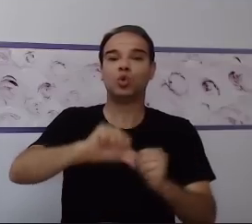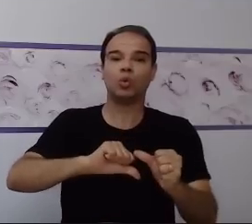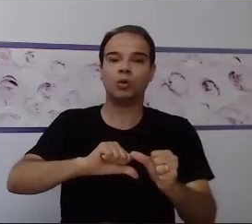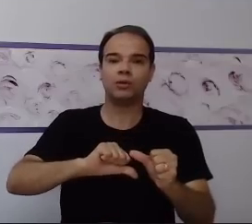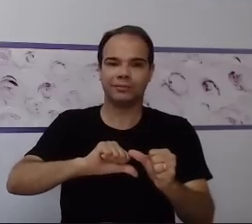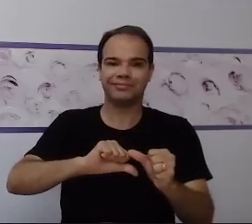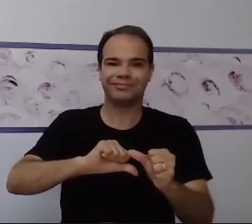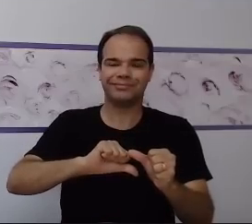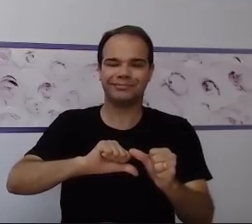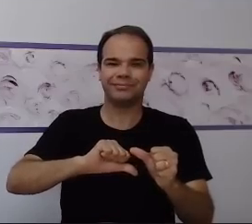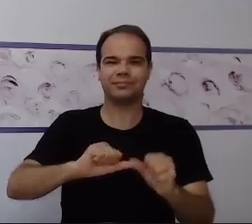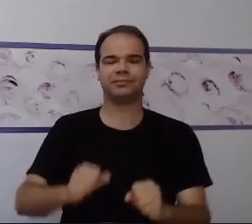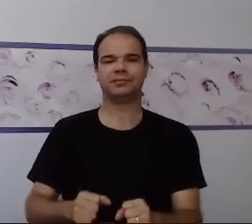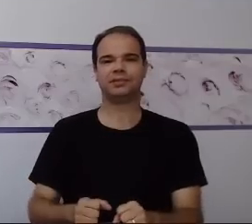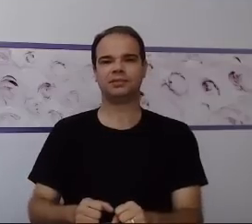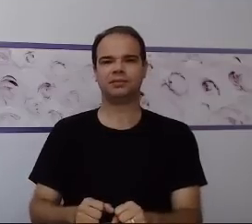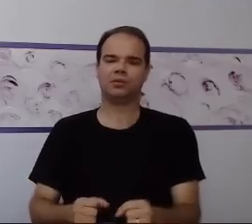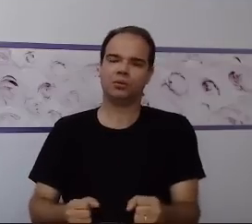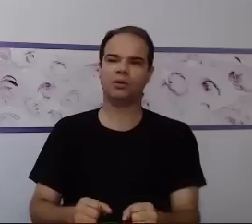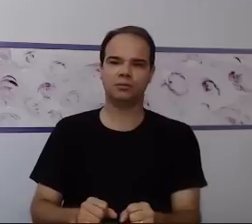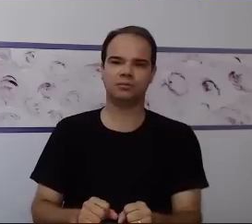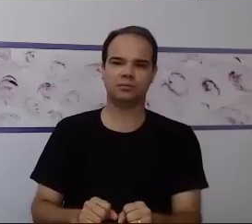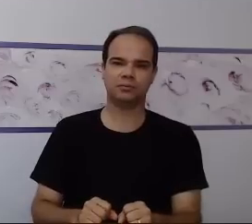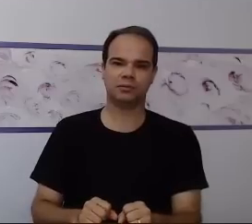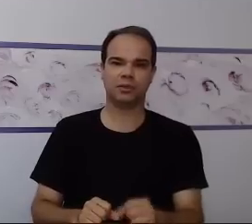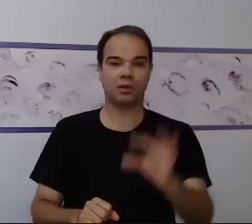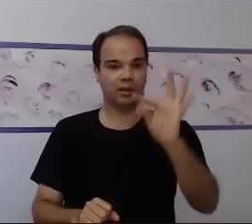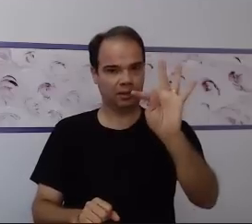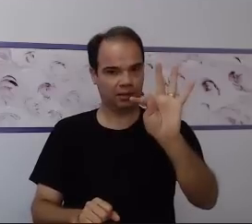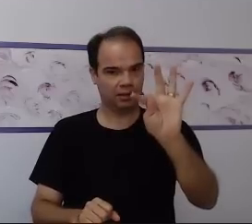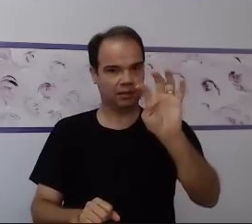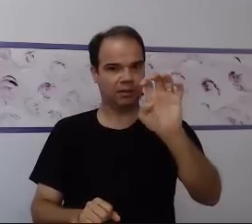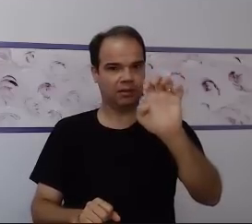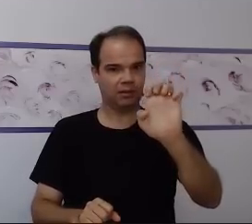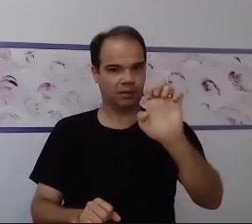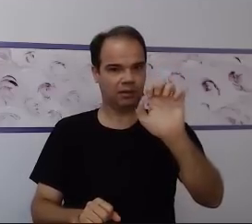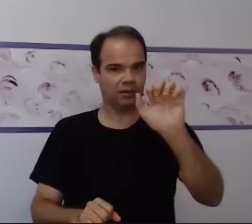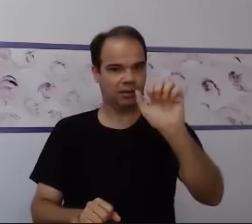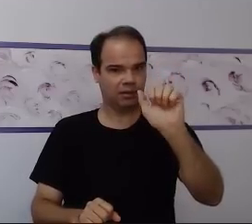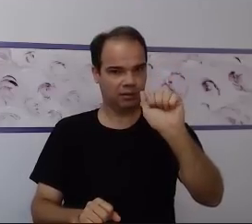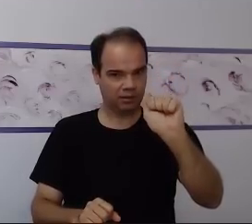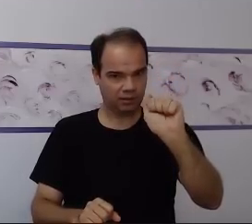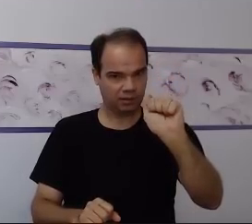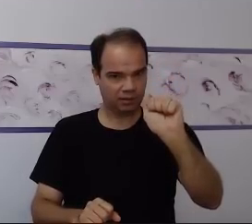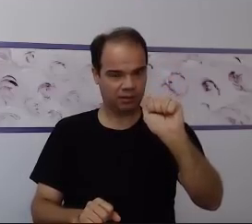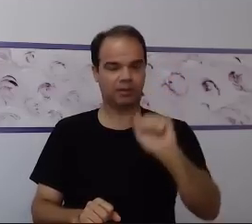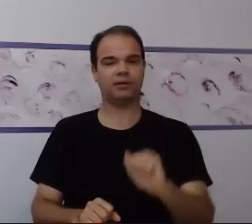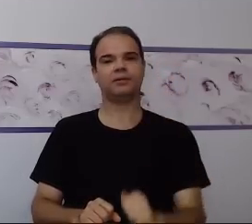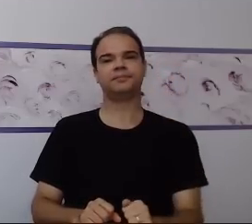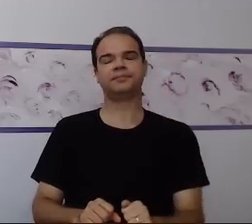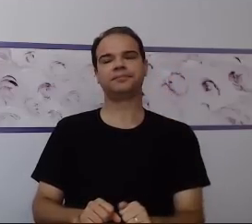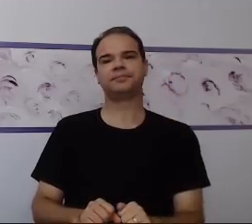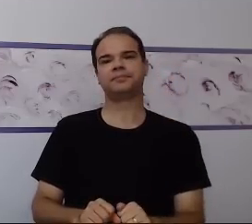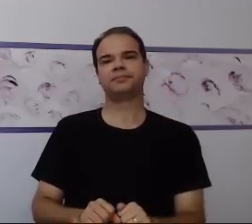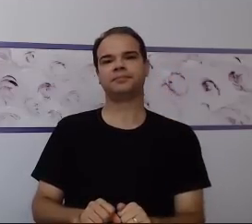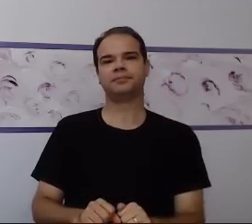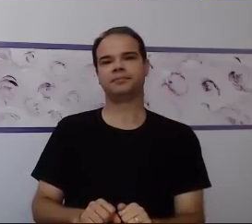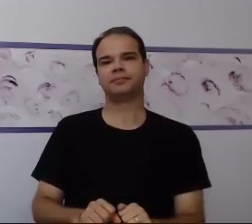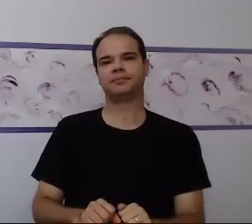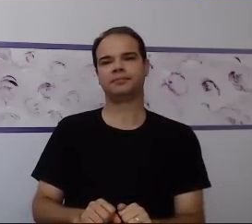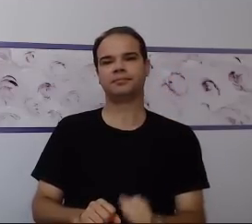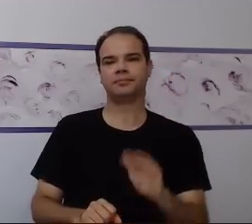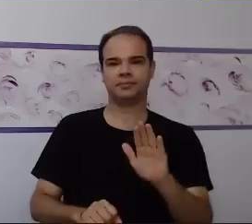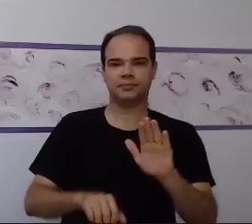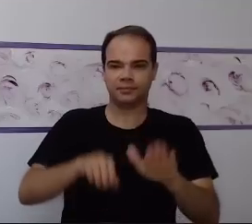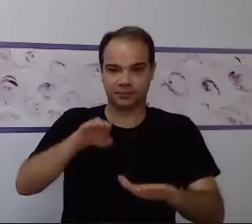no início da questão do TEIA, é uma díade de identificação, alteração dentro dessa